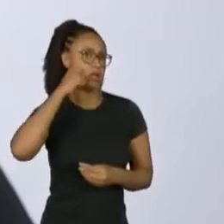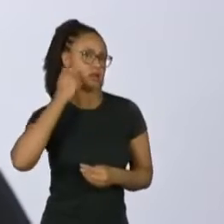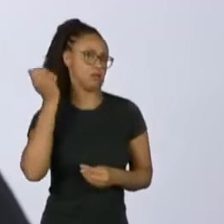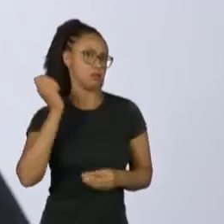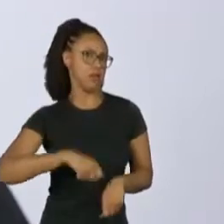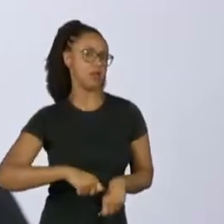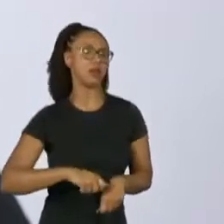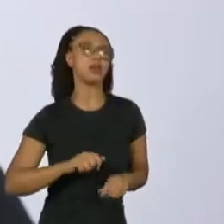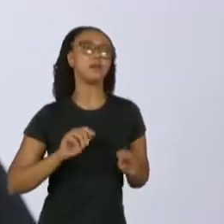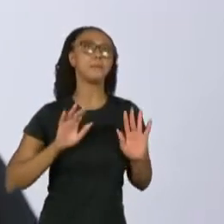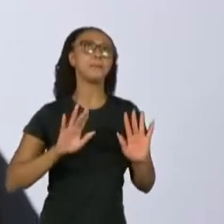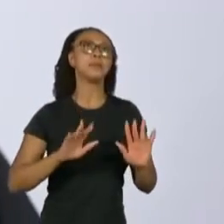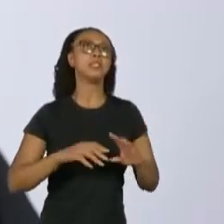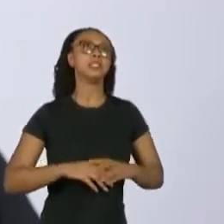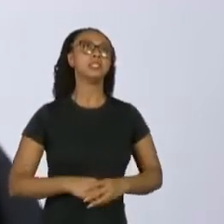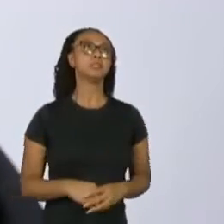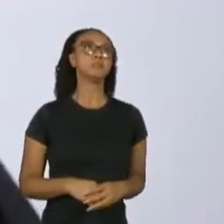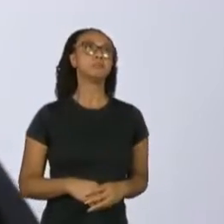Agora, se...